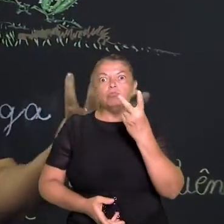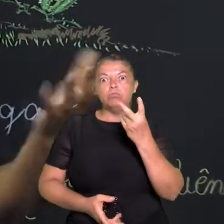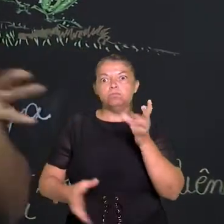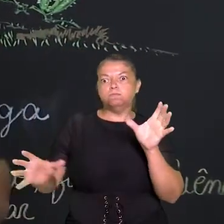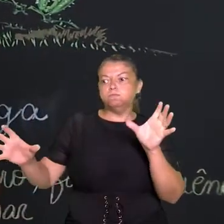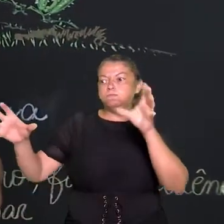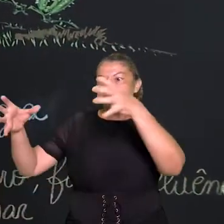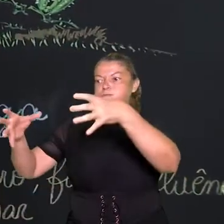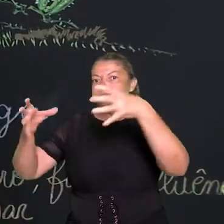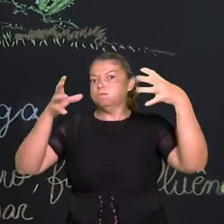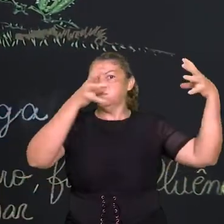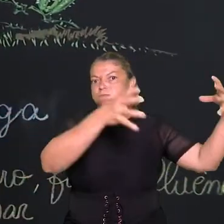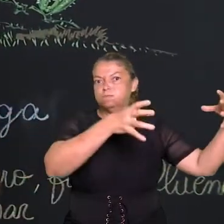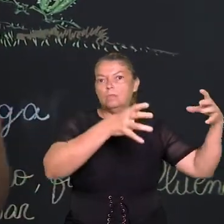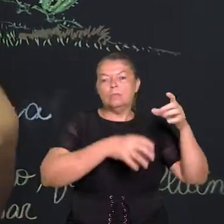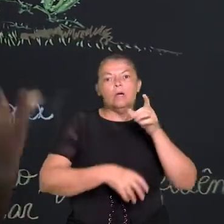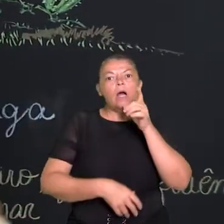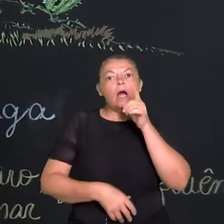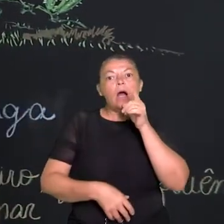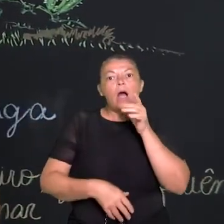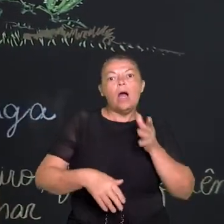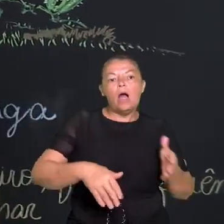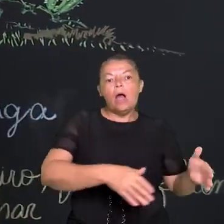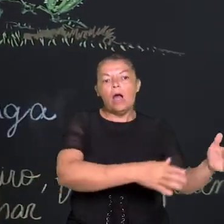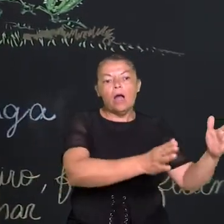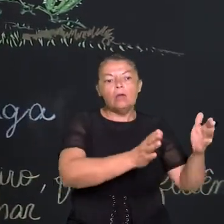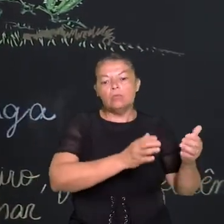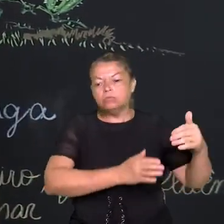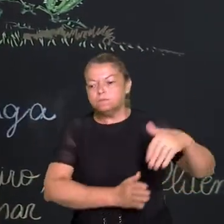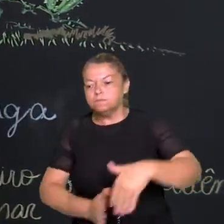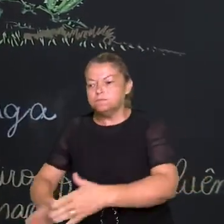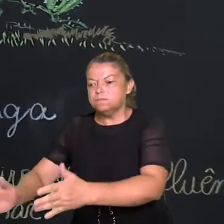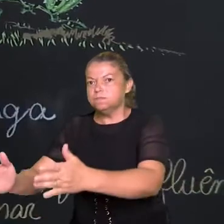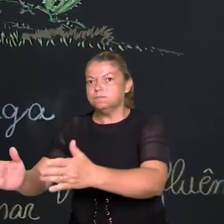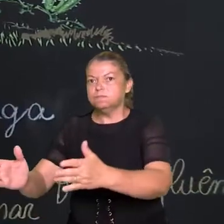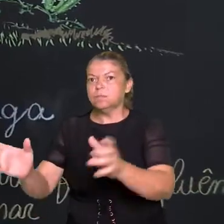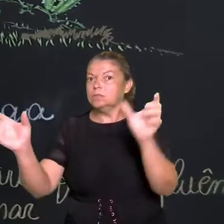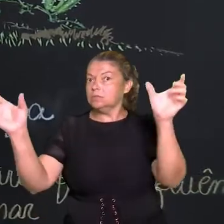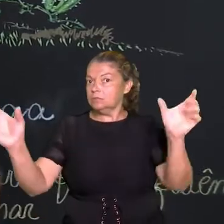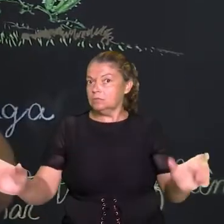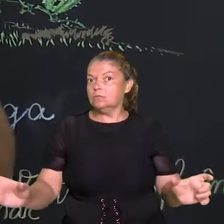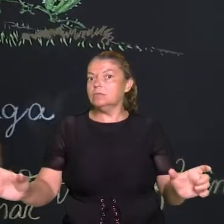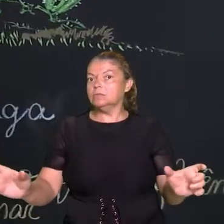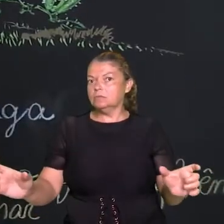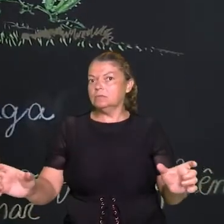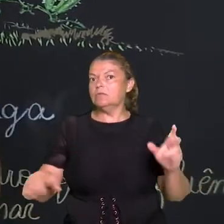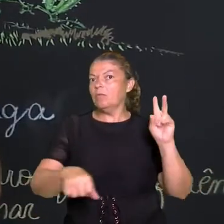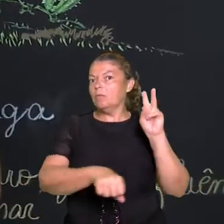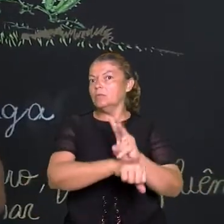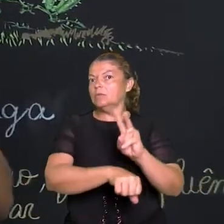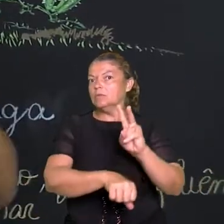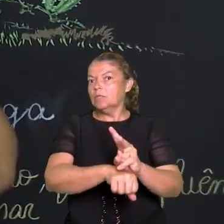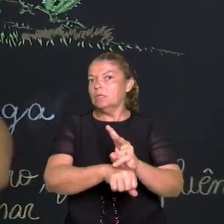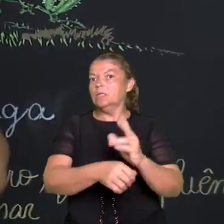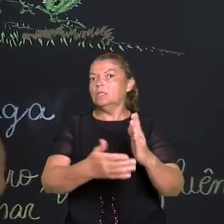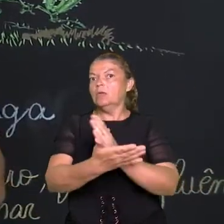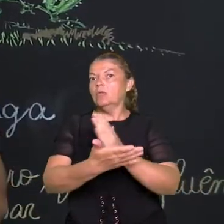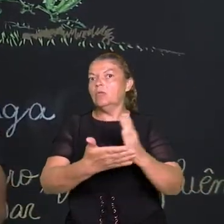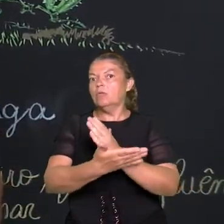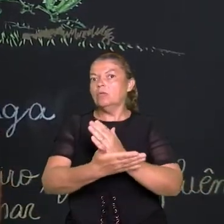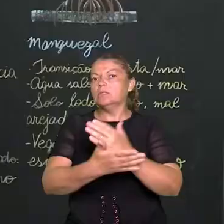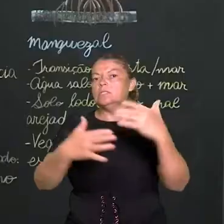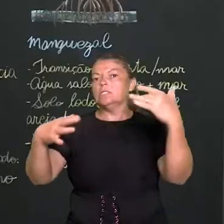grandes bacias que vão se subdividir em vários rios que vão servir de amparo para as cidades locais,